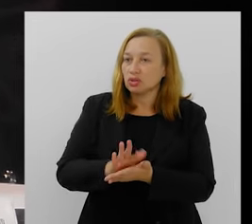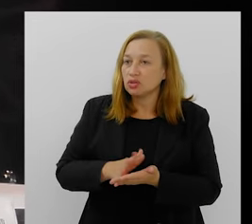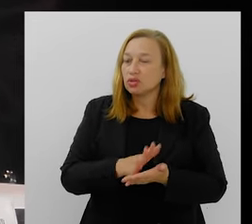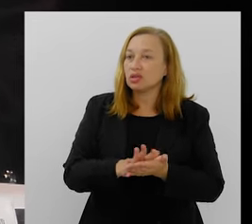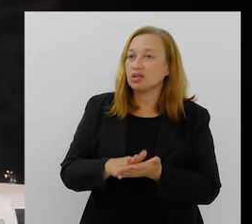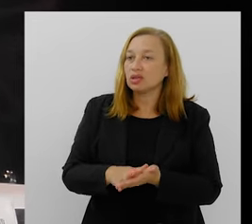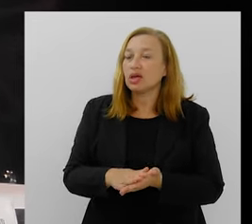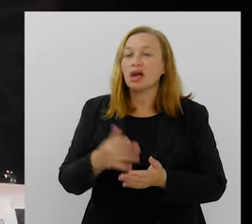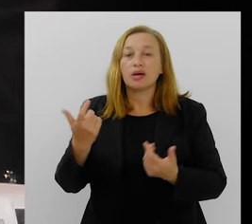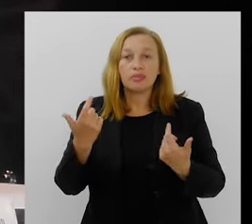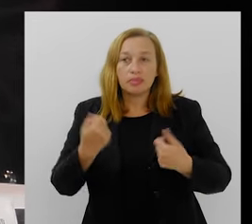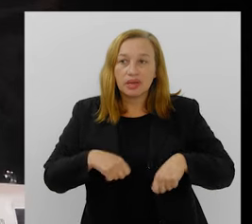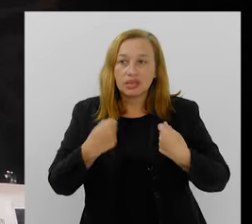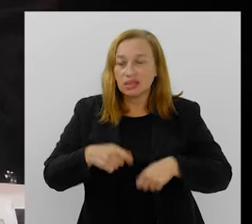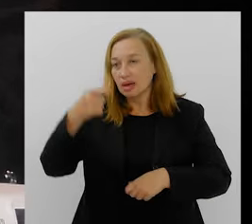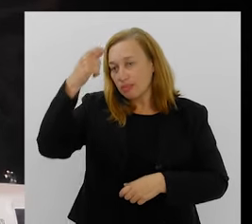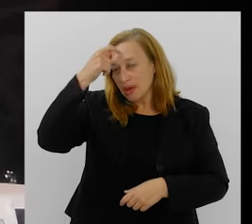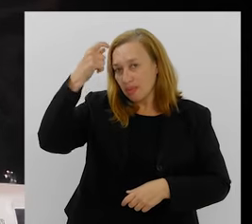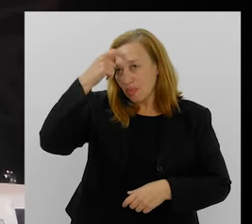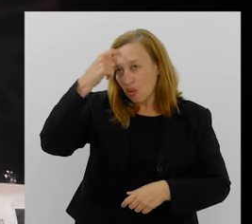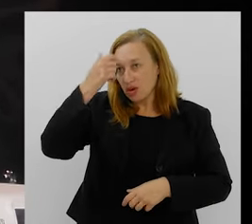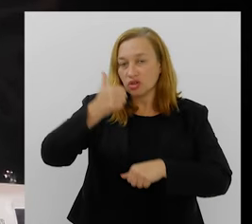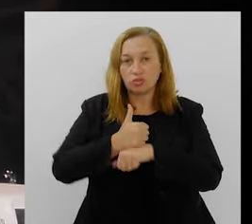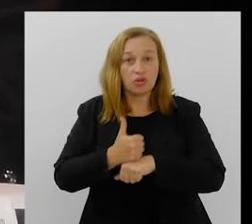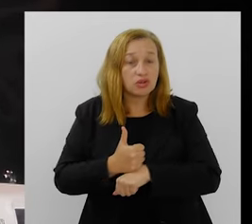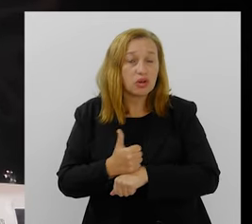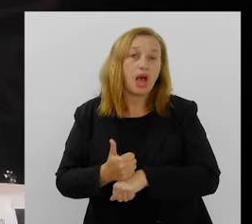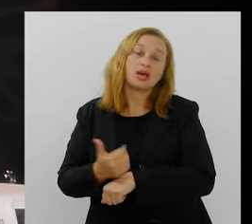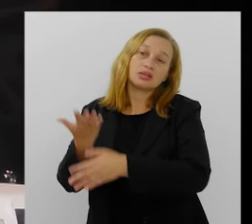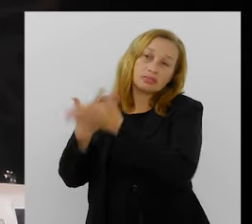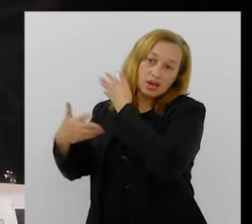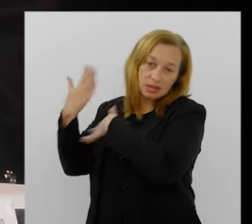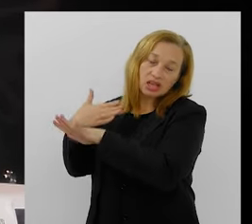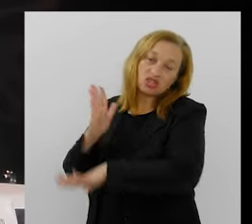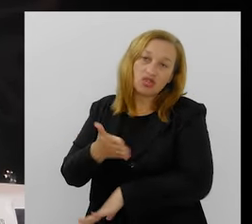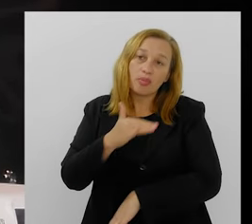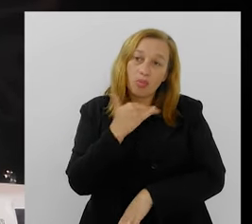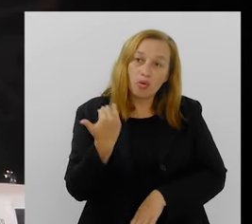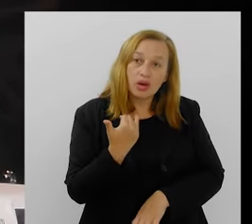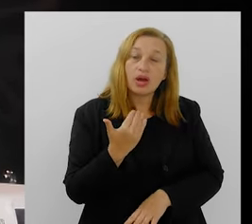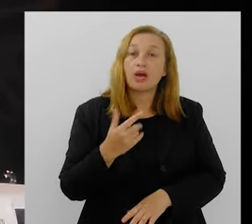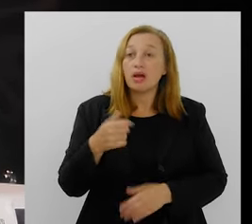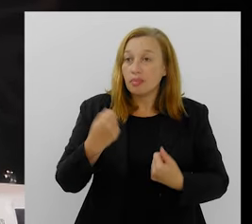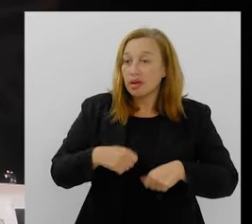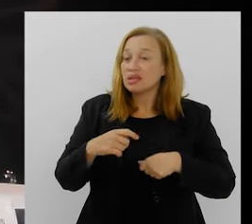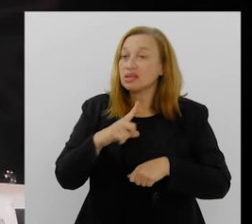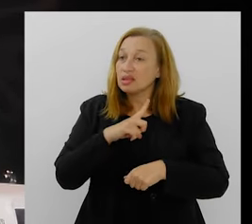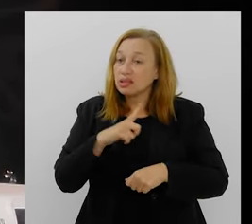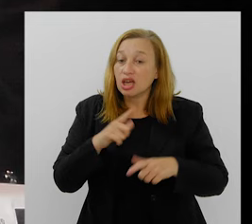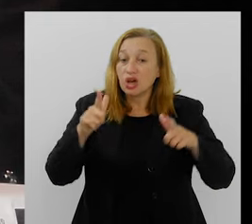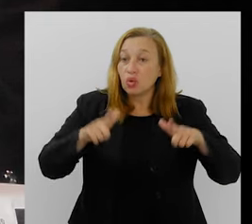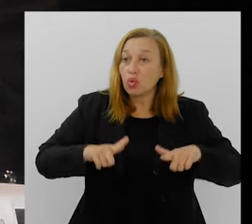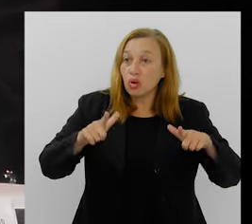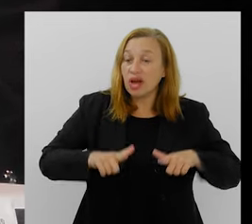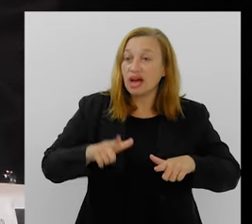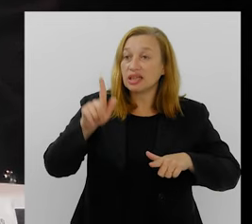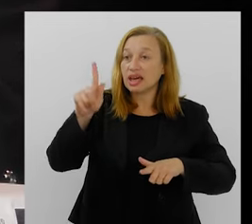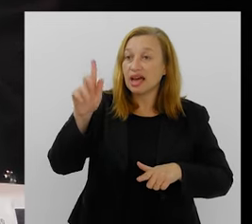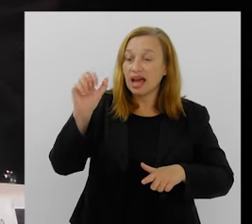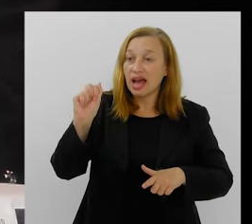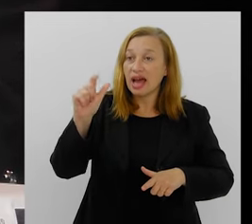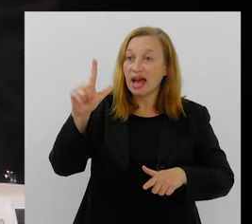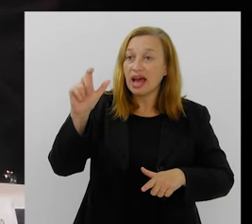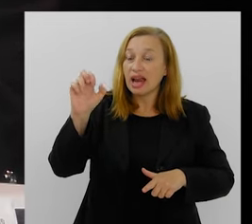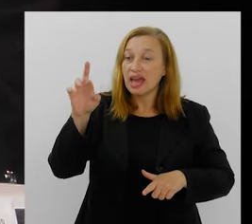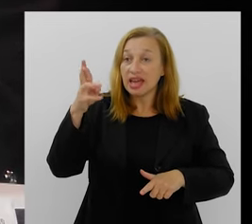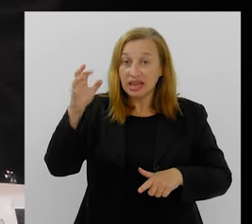preciso manter a memória viva desses profissionais. É preciso manter uma galeria de notáveis. Eu falo